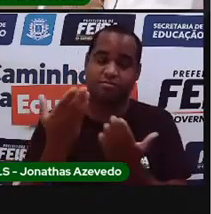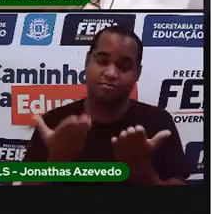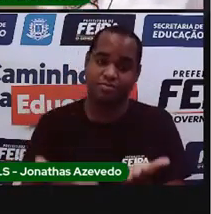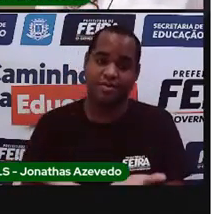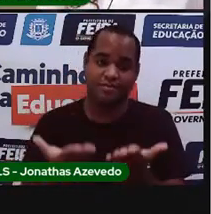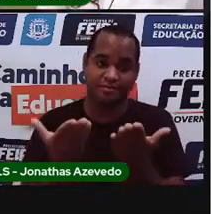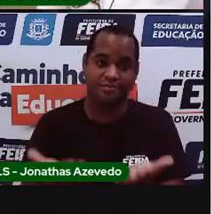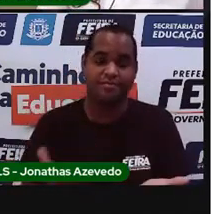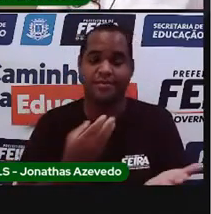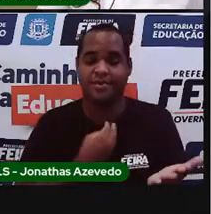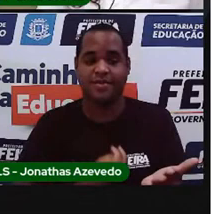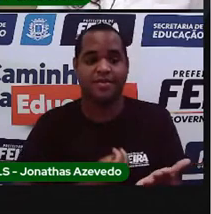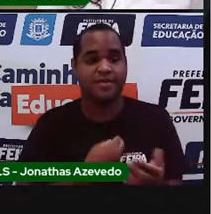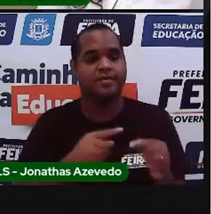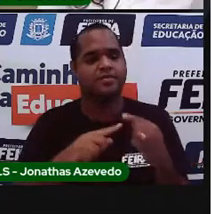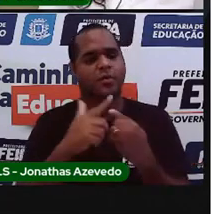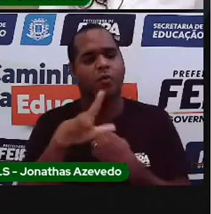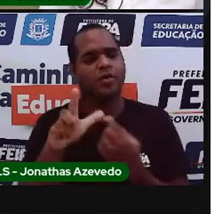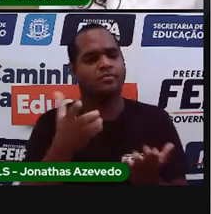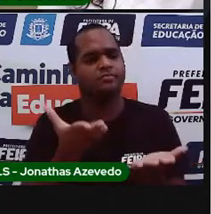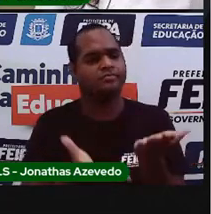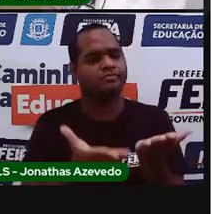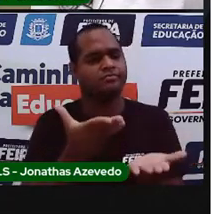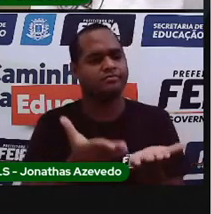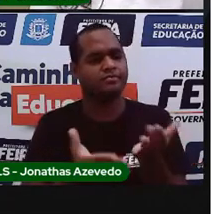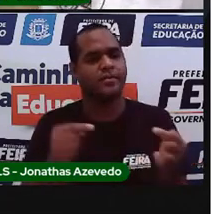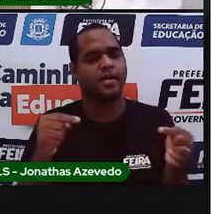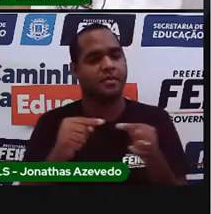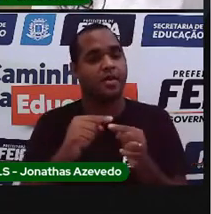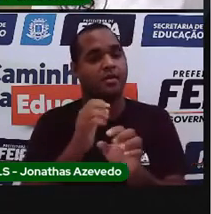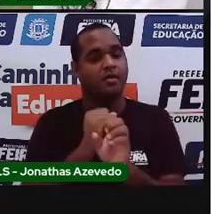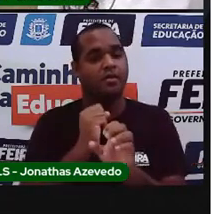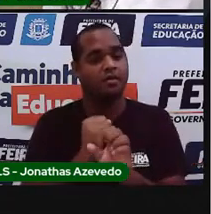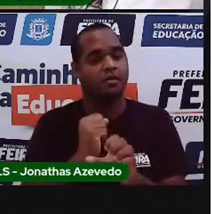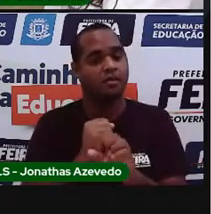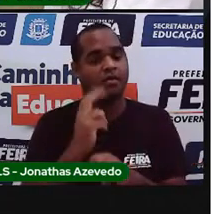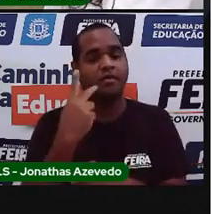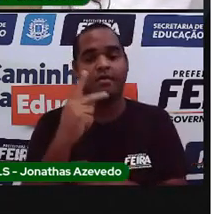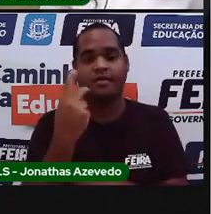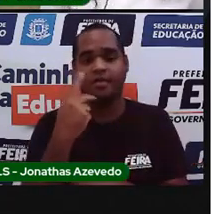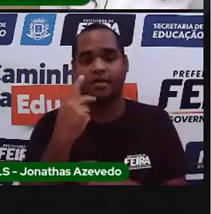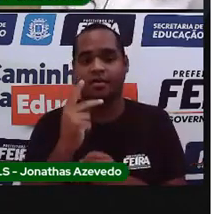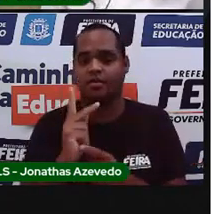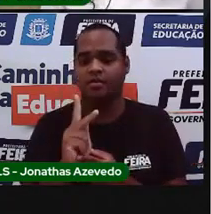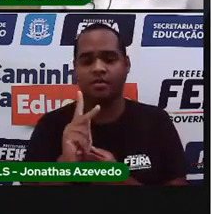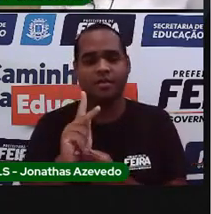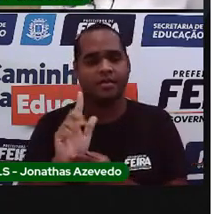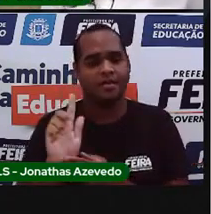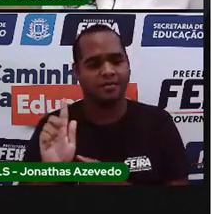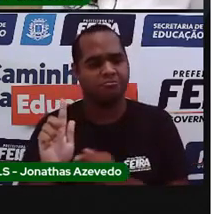depois que eles passam na balança, aí diz a quantidade dos seus quilos.